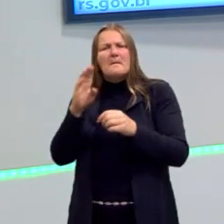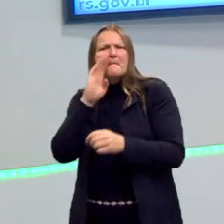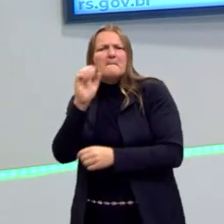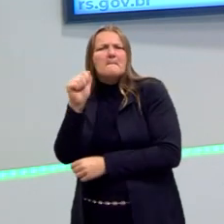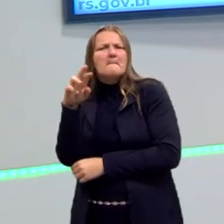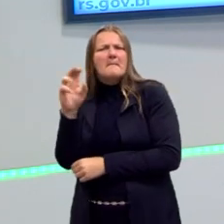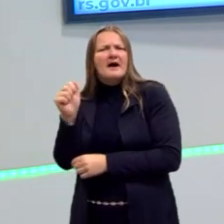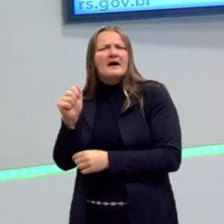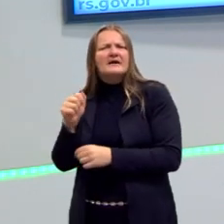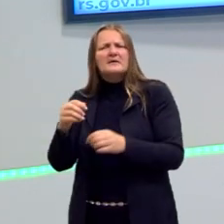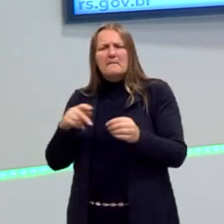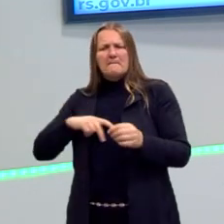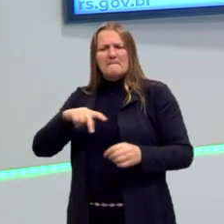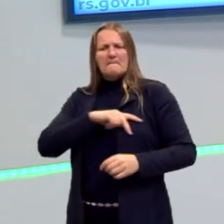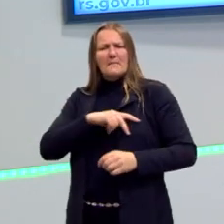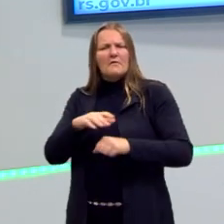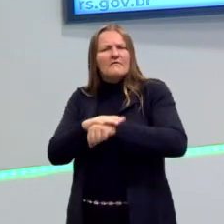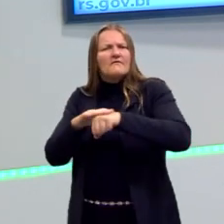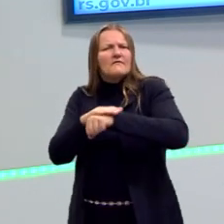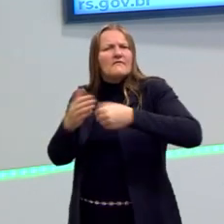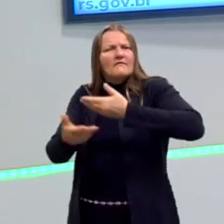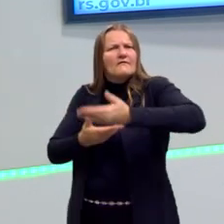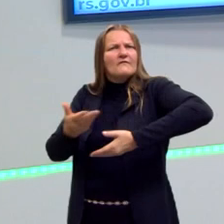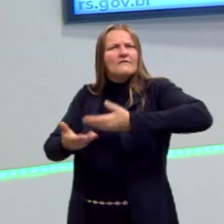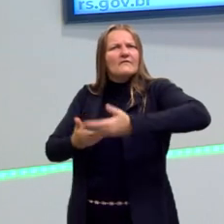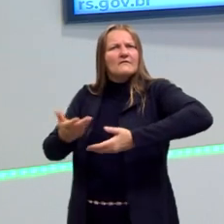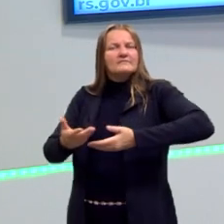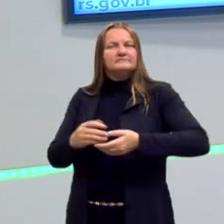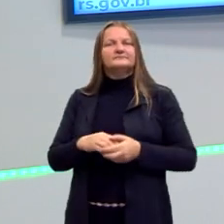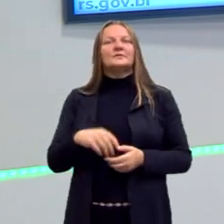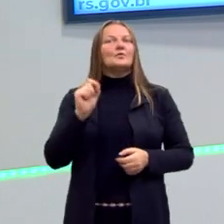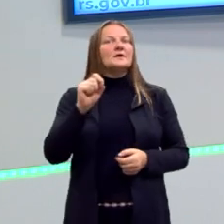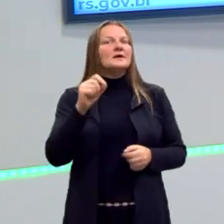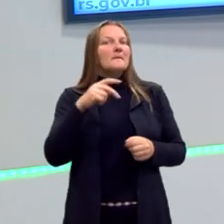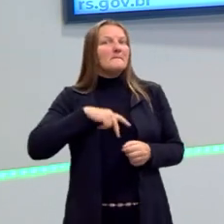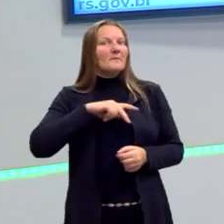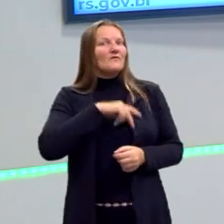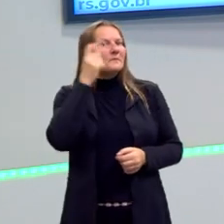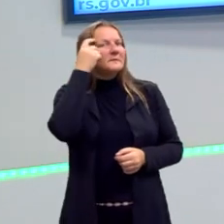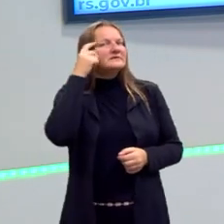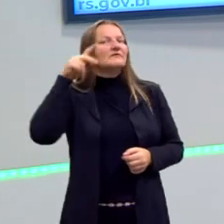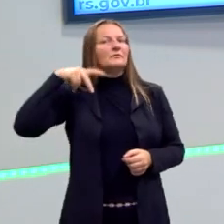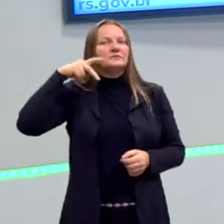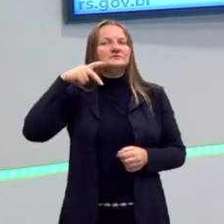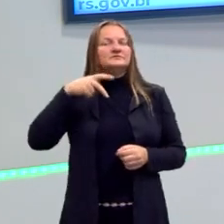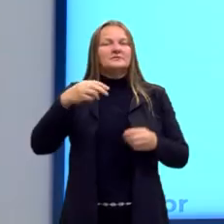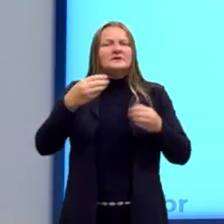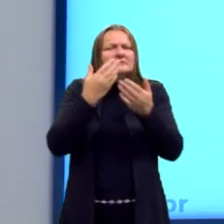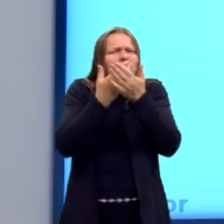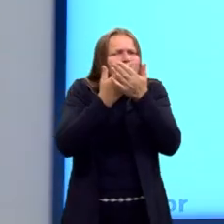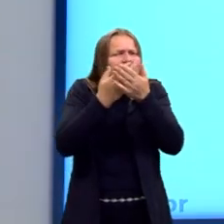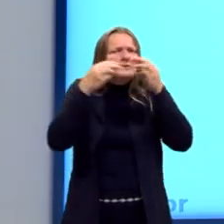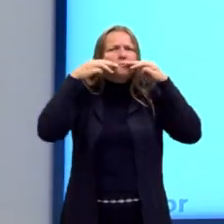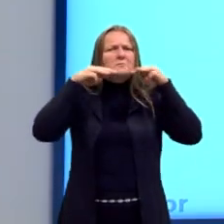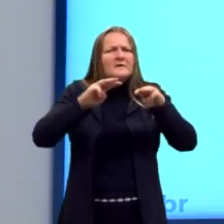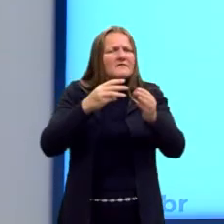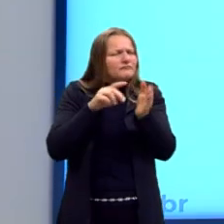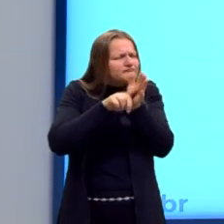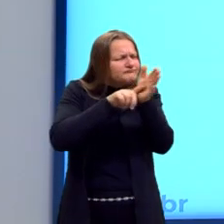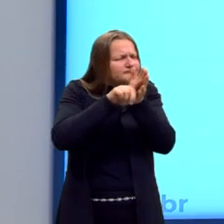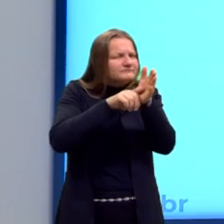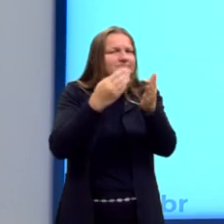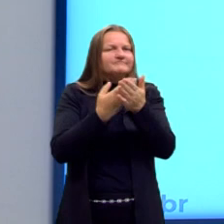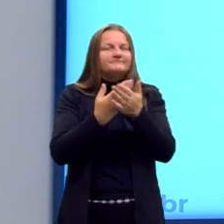conversar com o povo. Ele queria saber, realmente, o que o povo pensava da política. Porque ele era um estudioso da política, era um político de